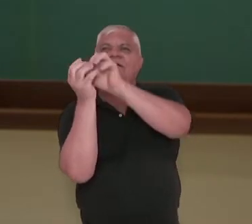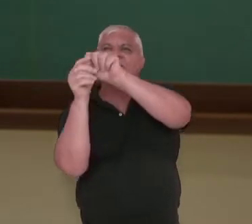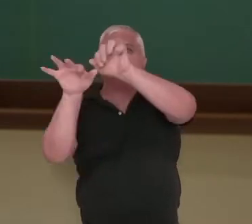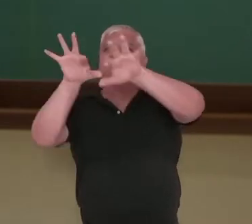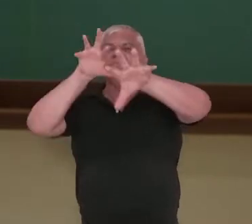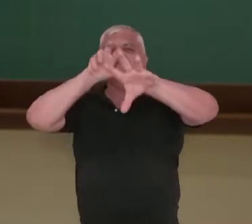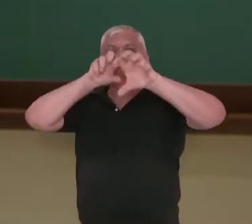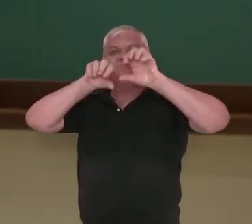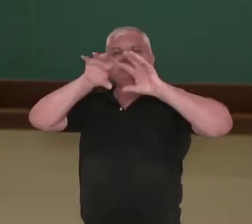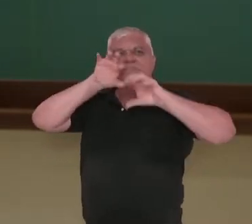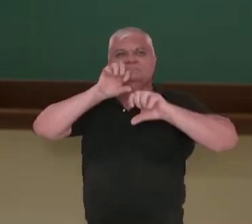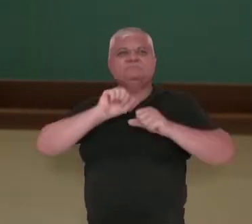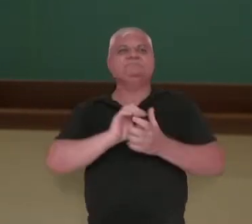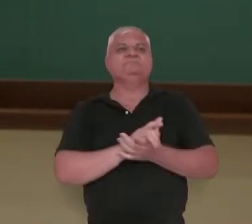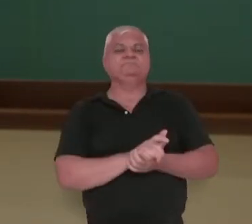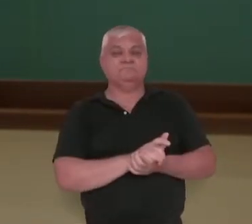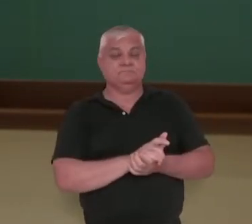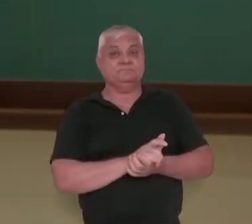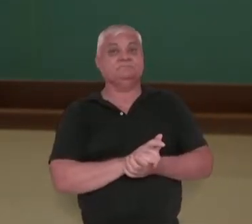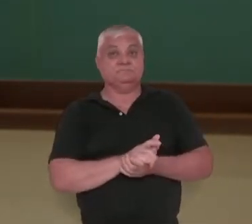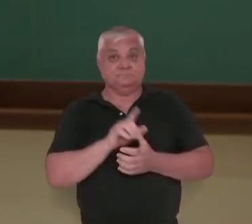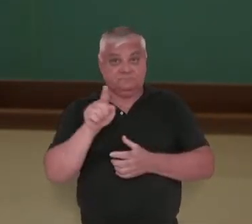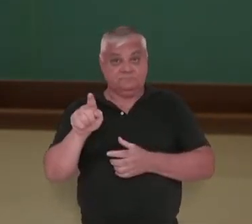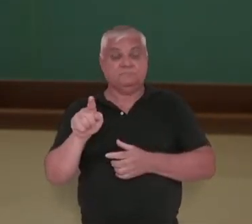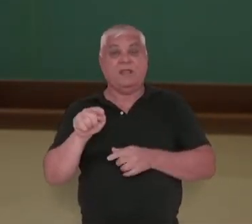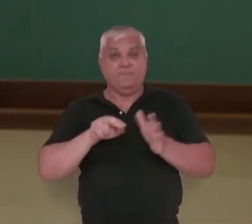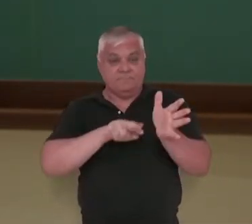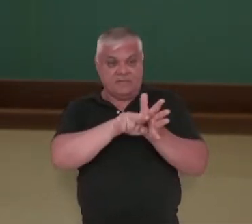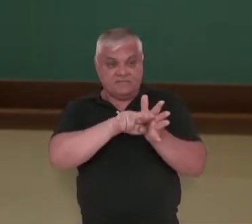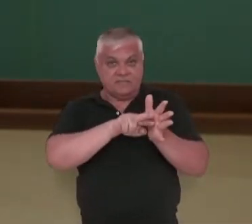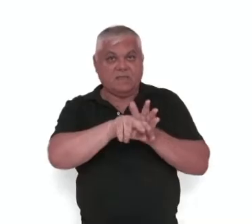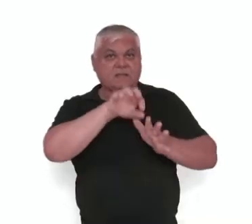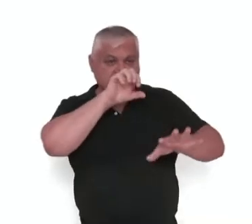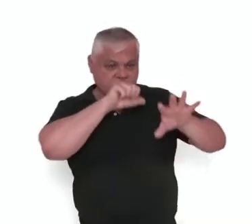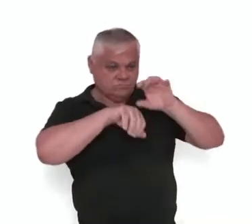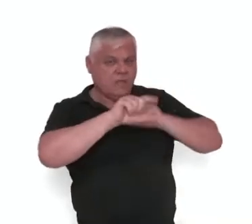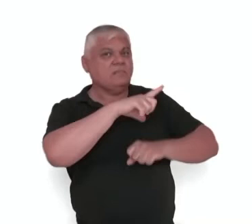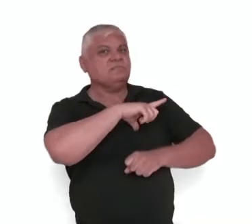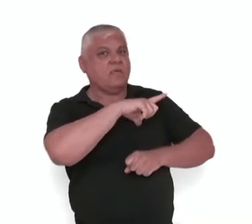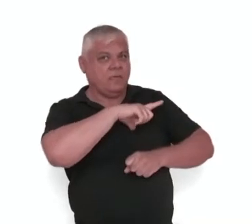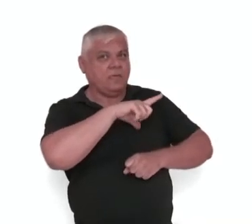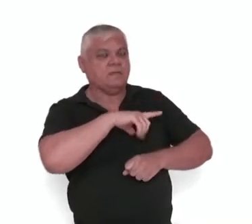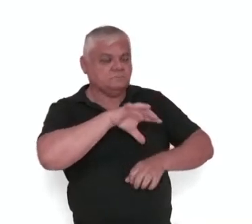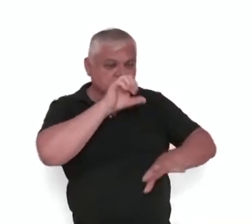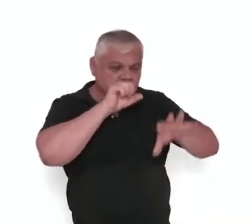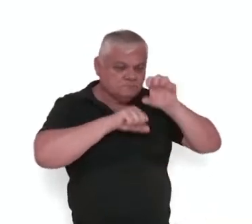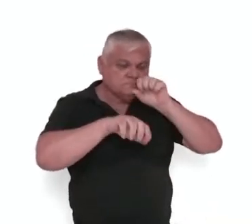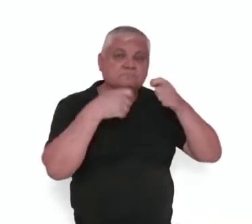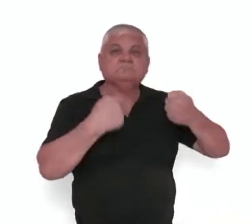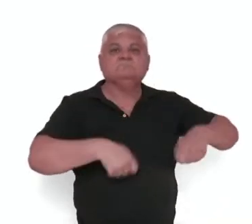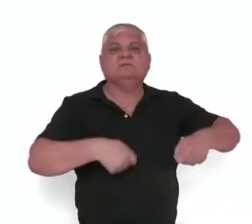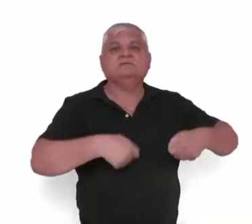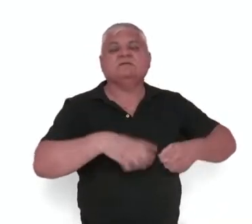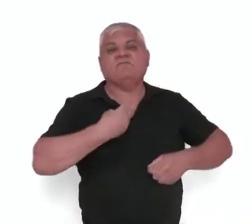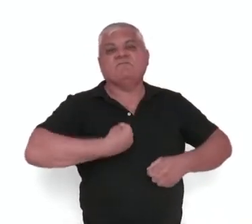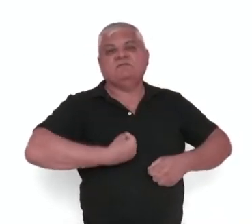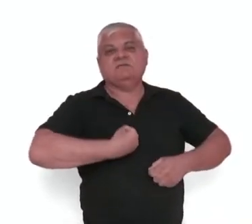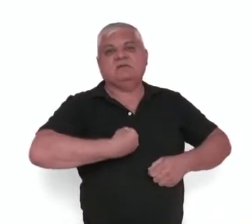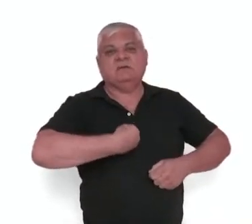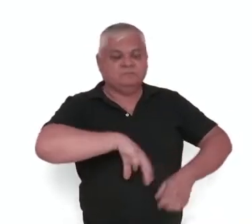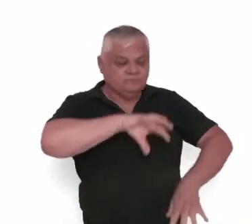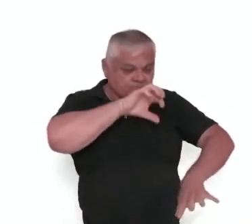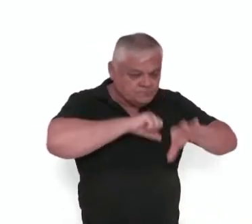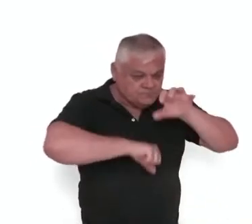cianobactérias. Elas respiram? Opa! Respiram sim, precisam, né? É o meio pelo qual elas se utilizam para